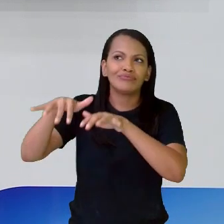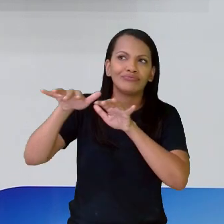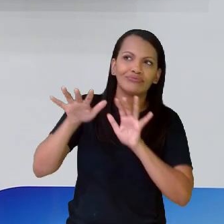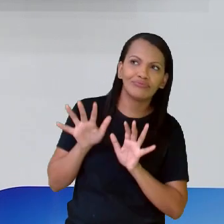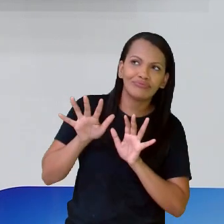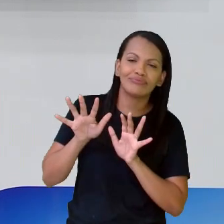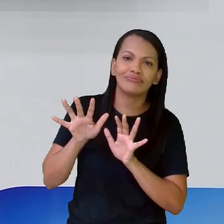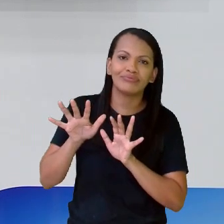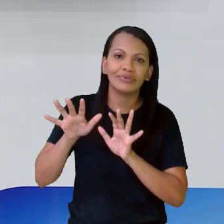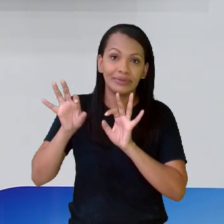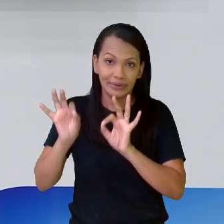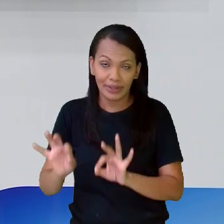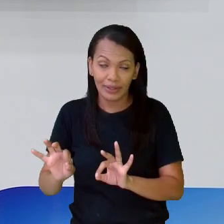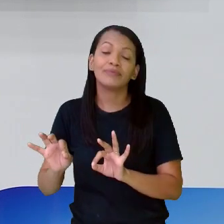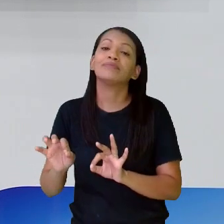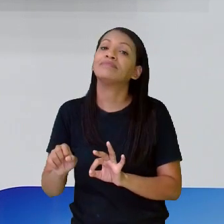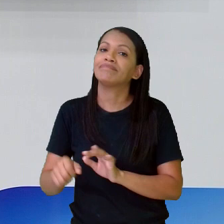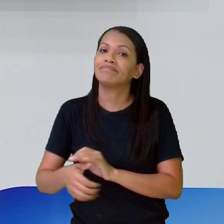são espectadores.